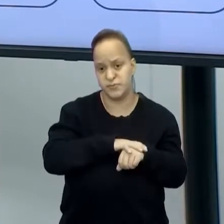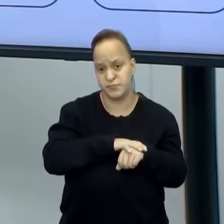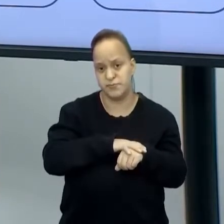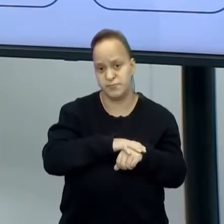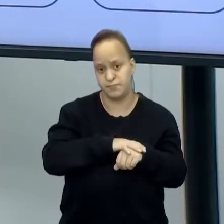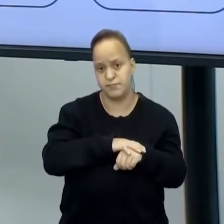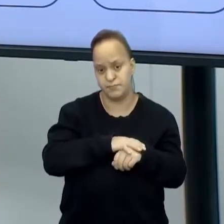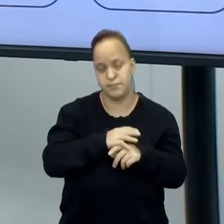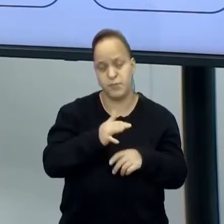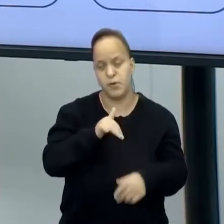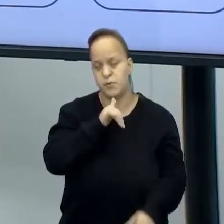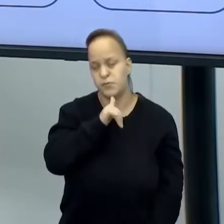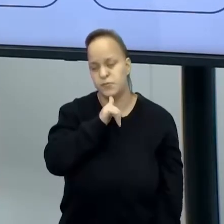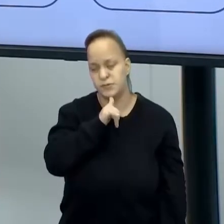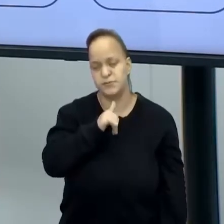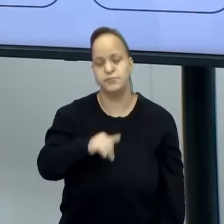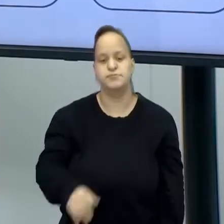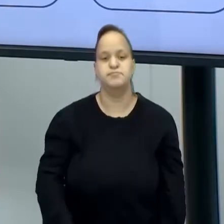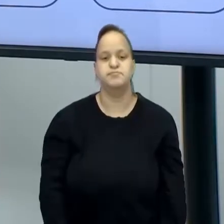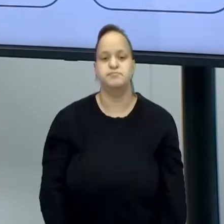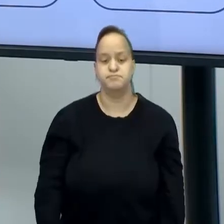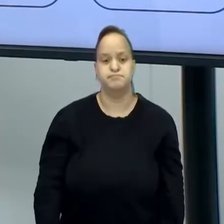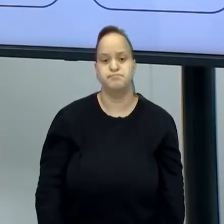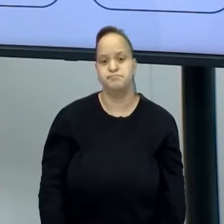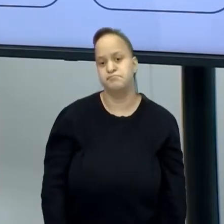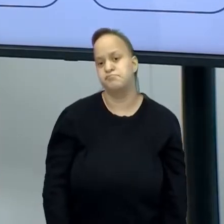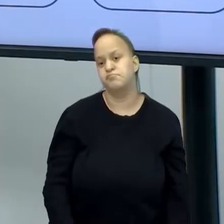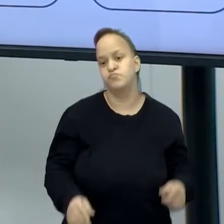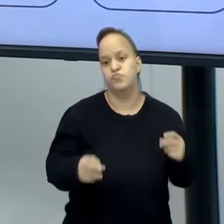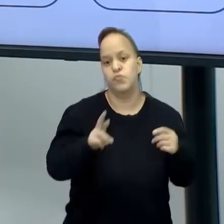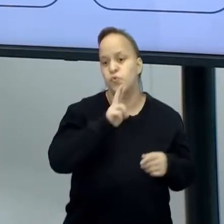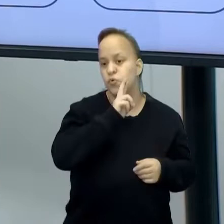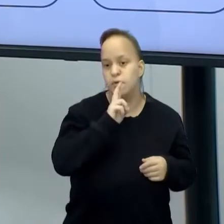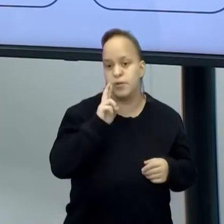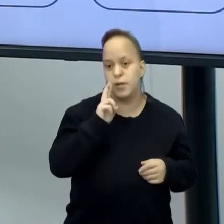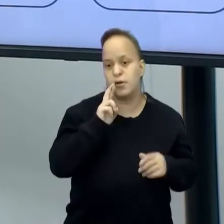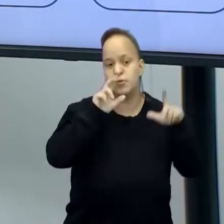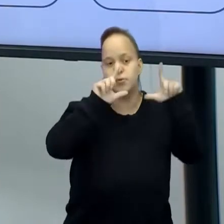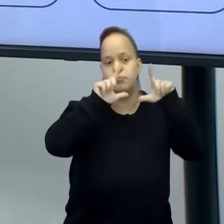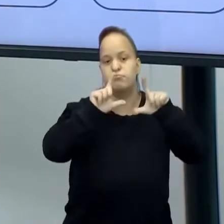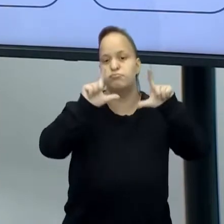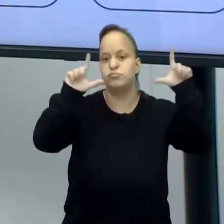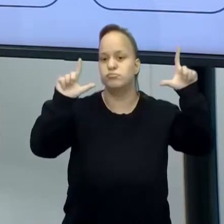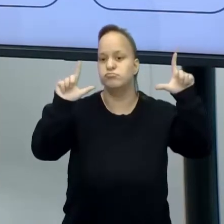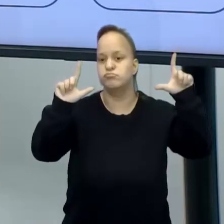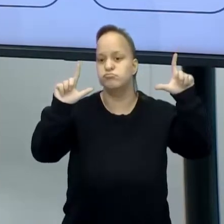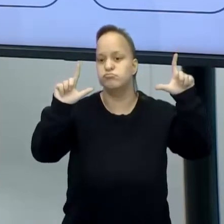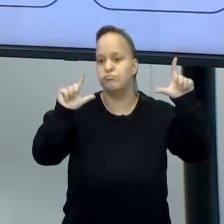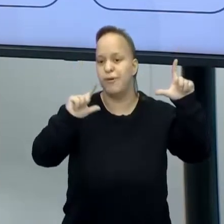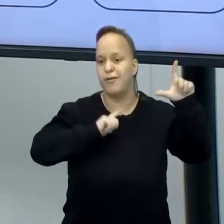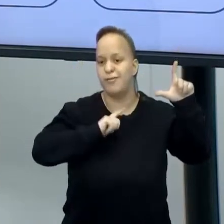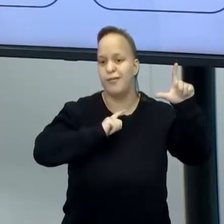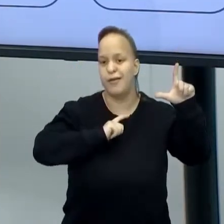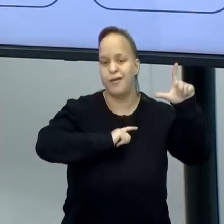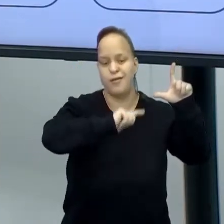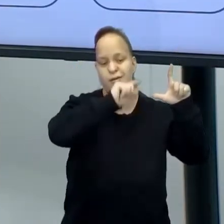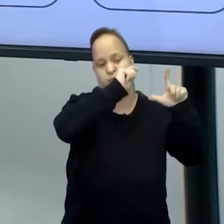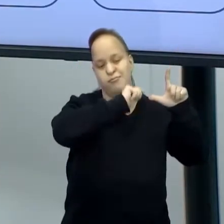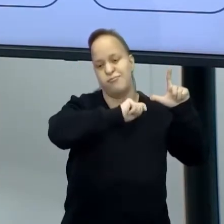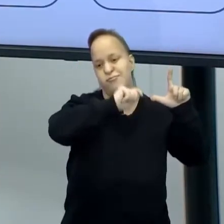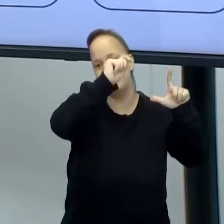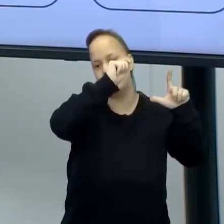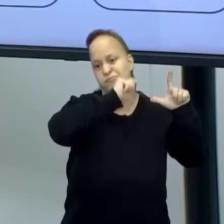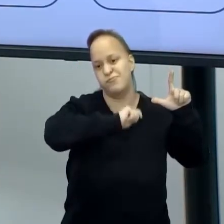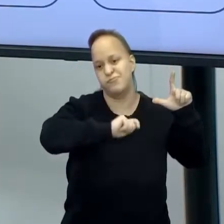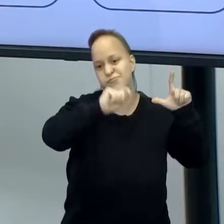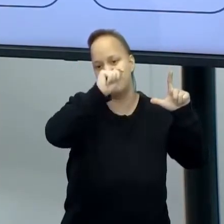Quer ver outro exemplo? Em frente ao restaurante, às vezes, tem aquelas lousas falando qual o menu, qual é cardápio do dia, desenhado com